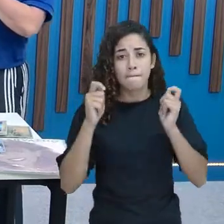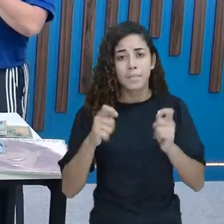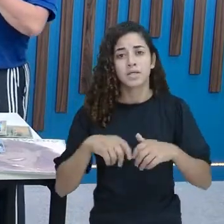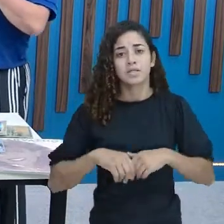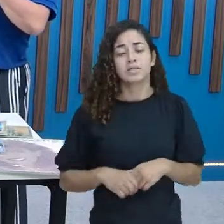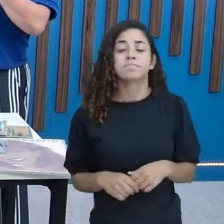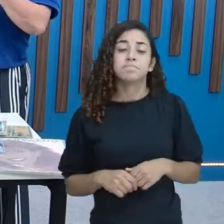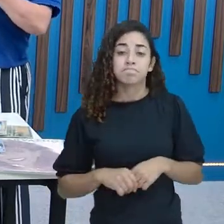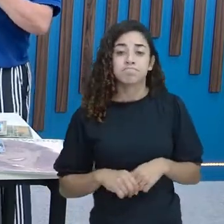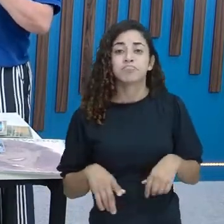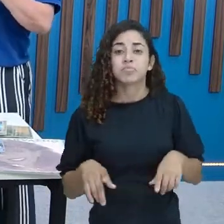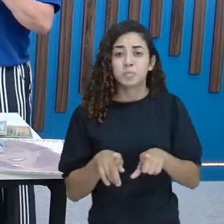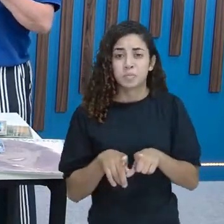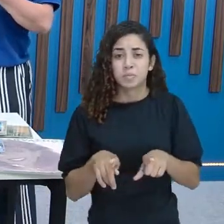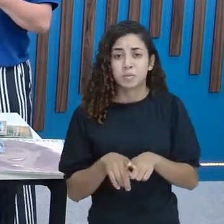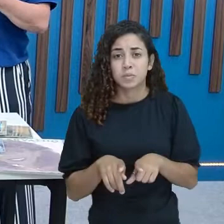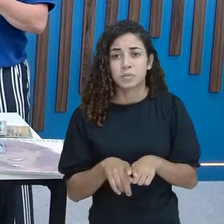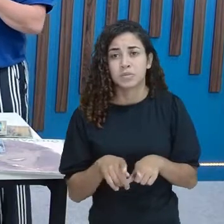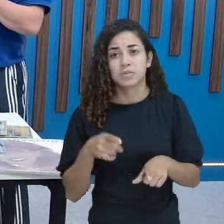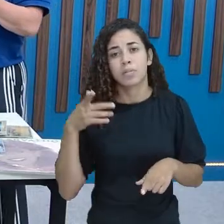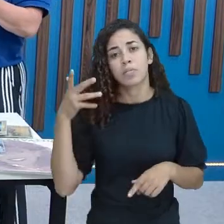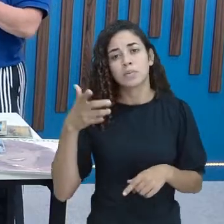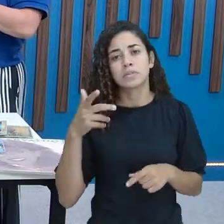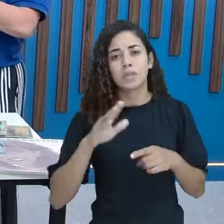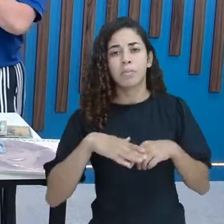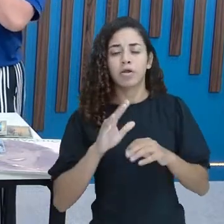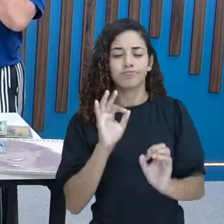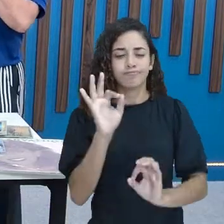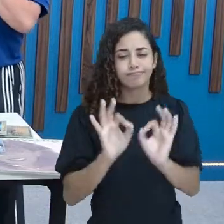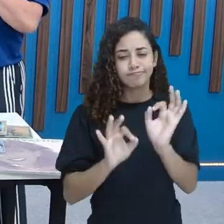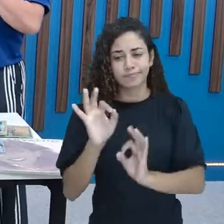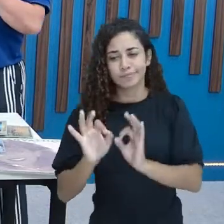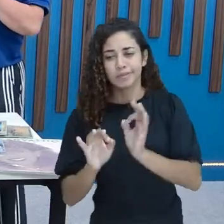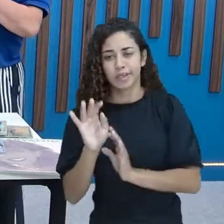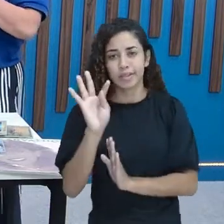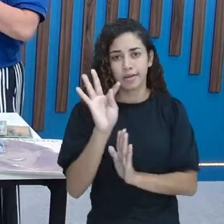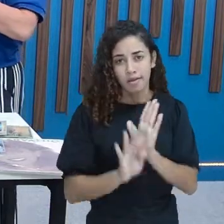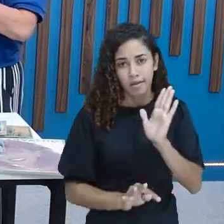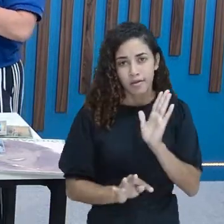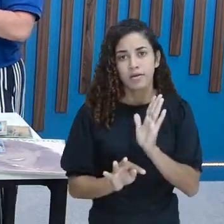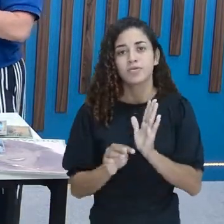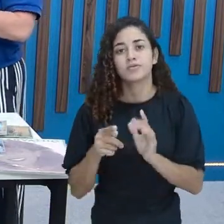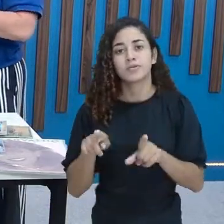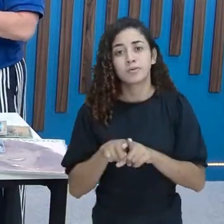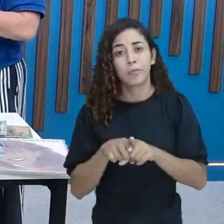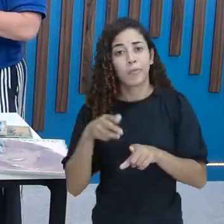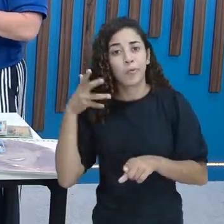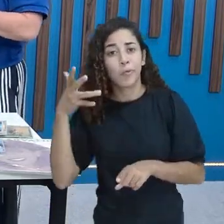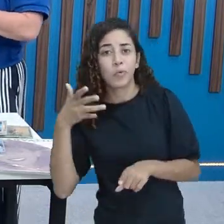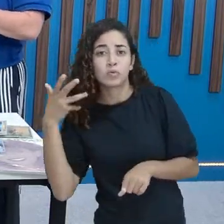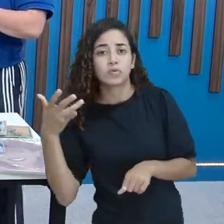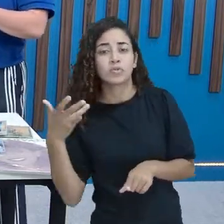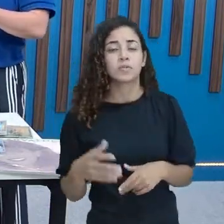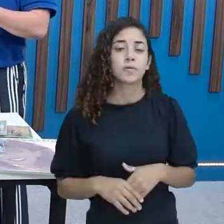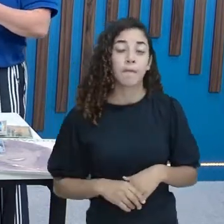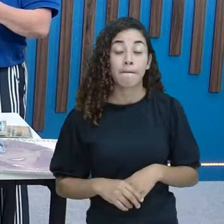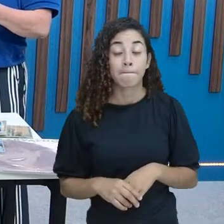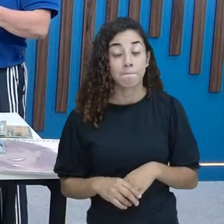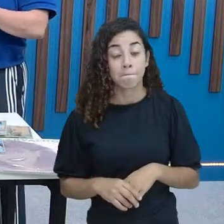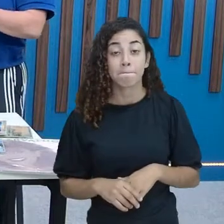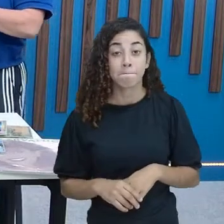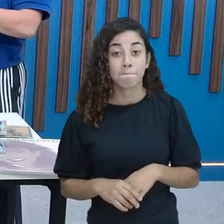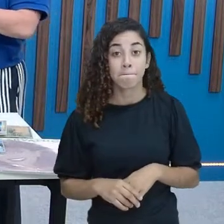a ditadura É uma música Que é mais elaborada Em termos de texto Em termos musicais também Há